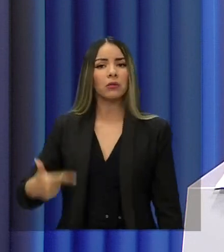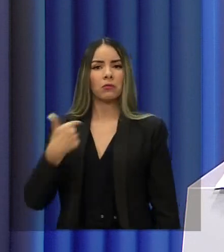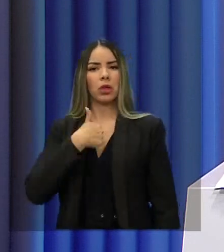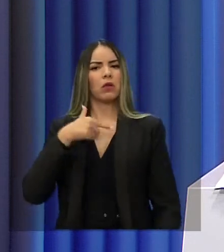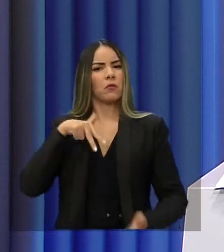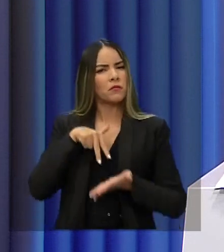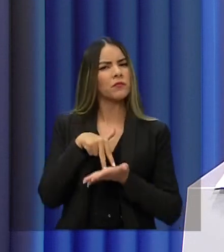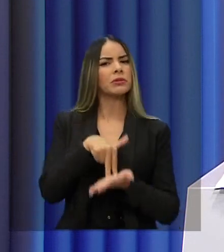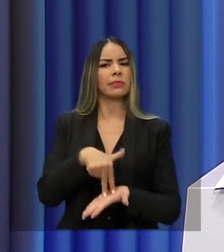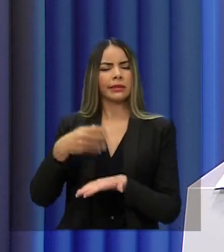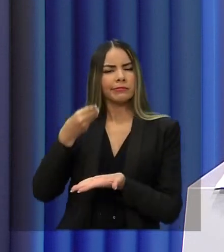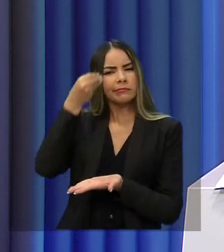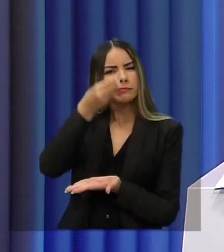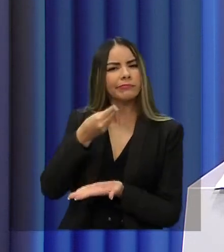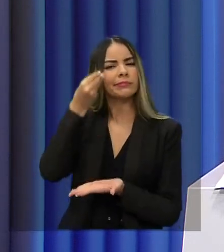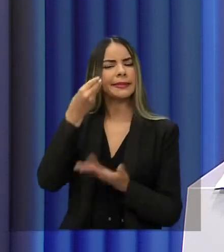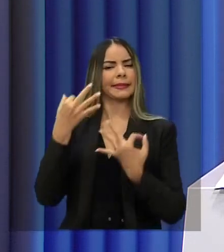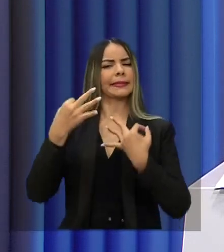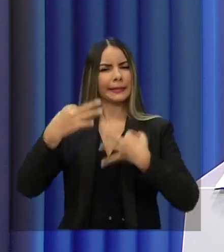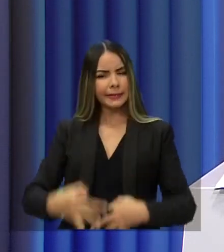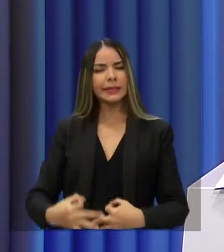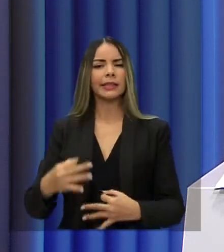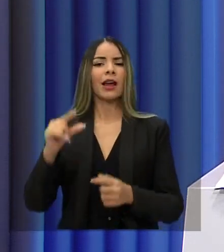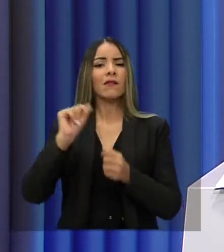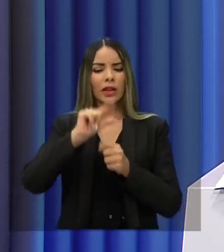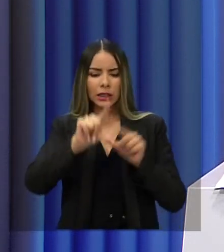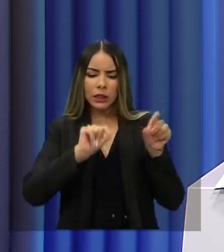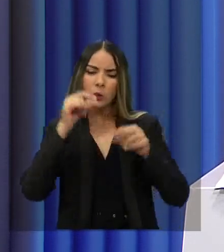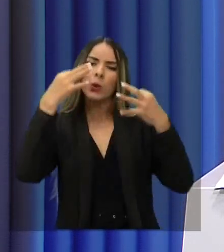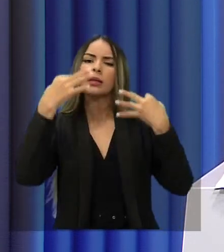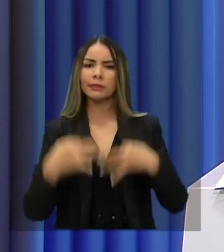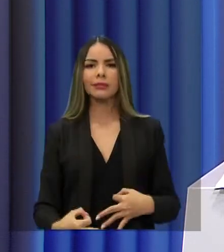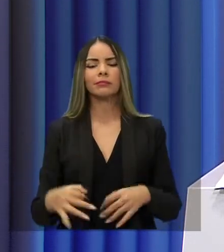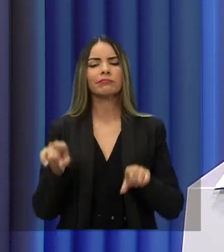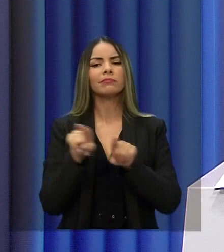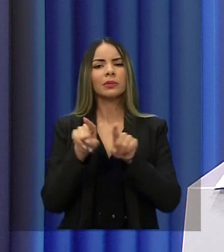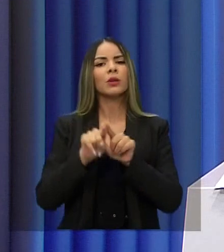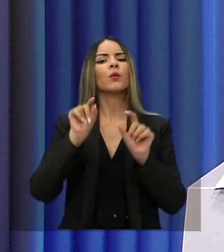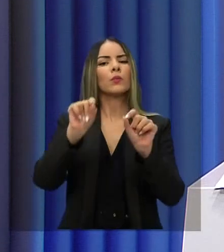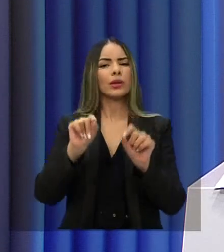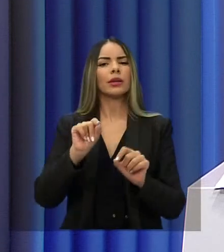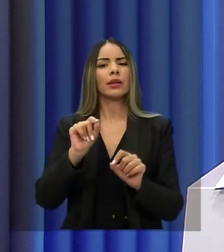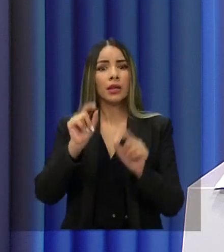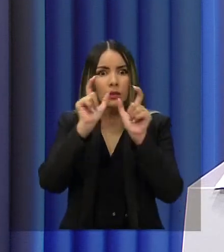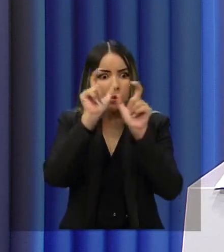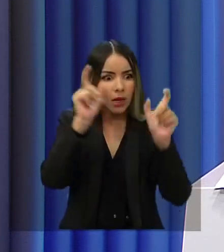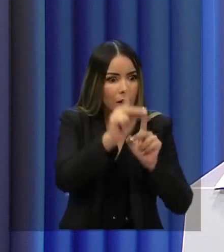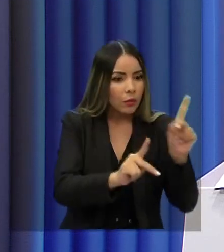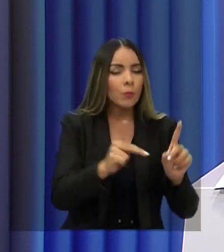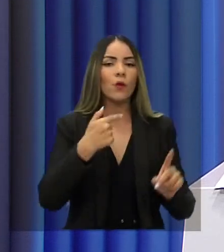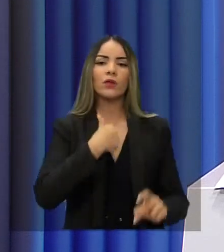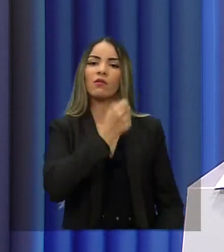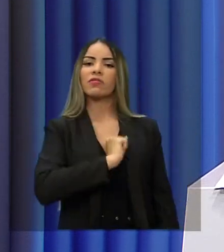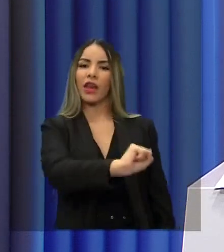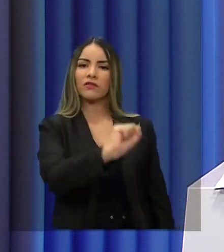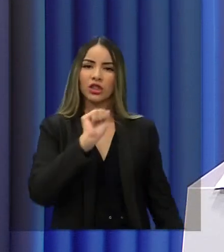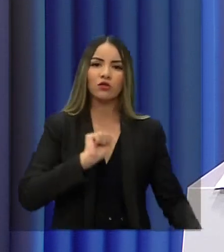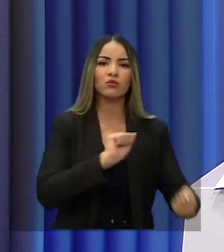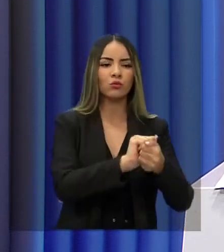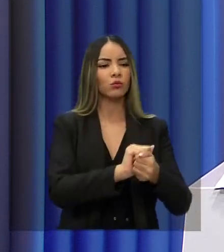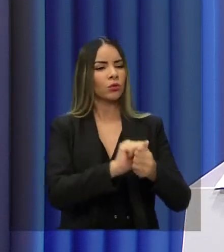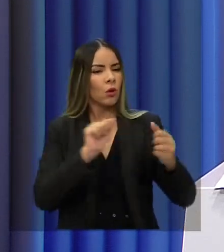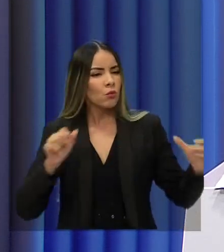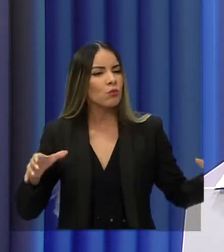firmeza, experiência, competência, para tomar a decisão certa e para defender o interesse do povo, juntar gente boa,